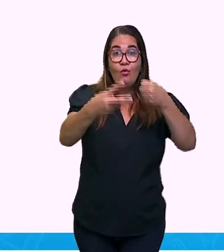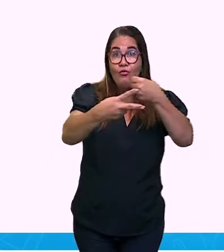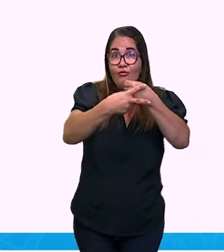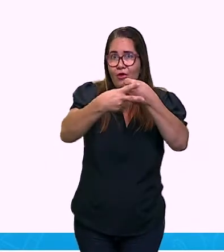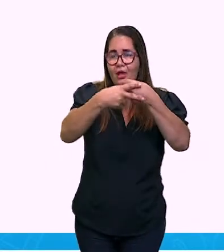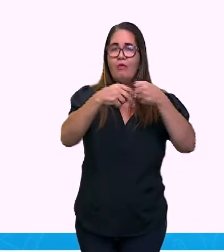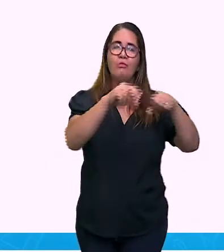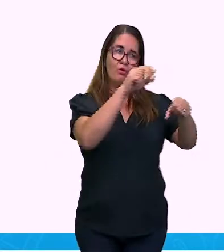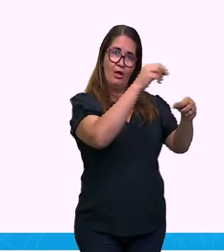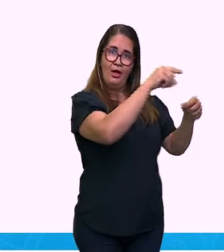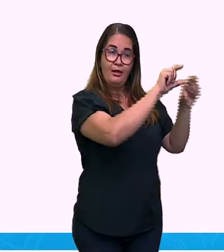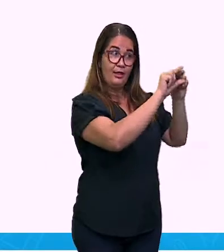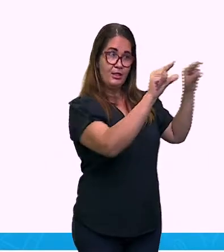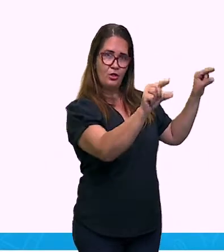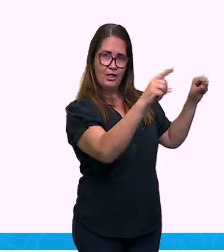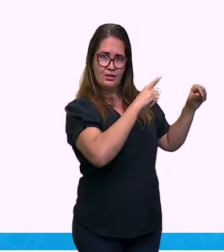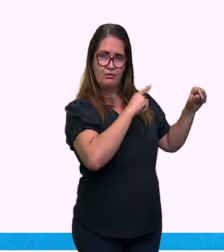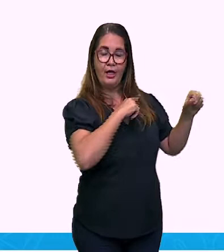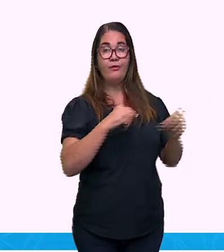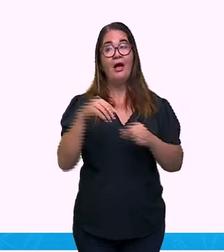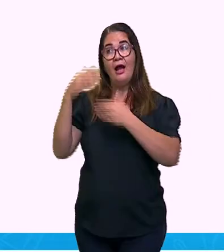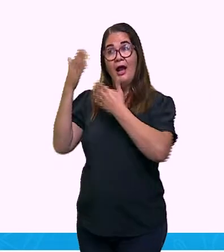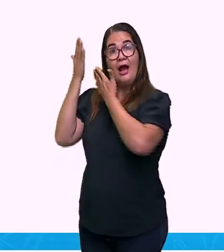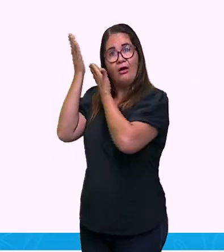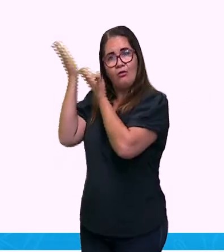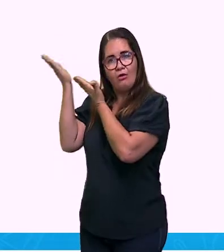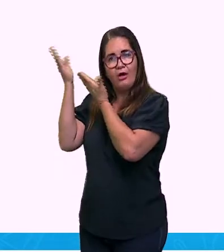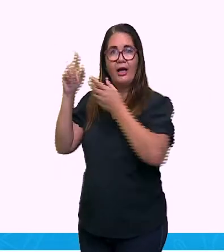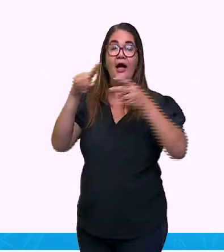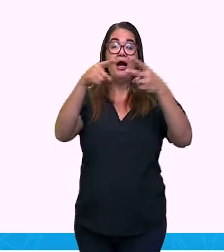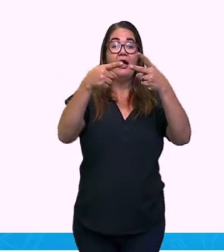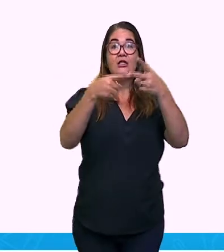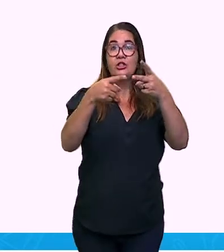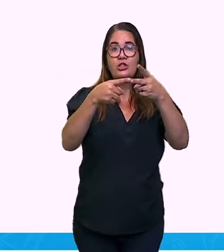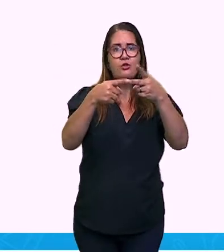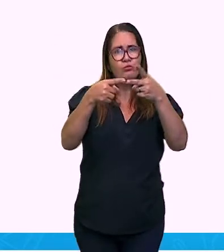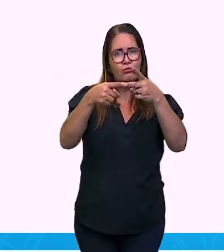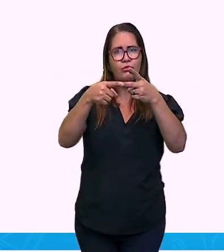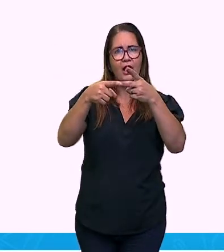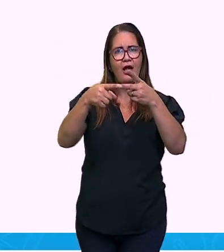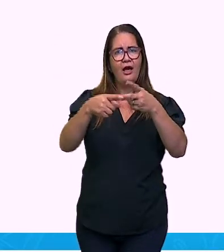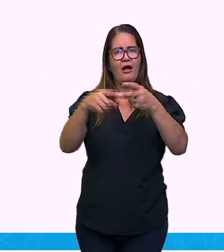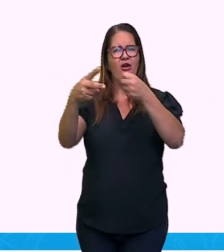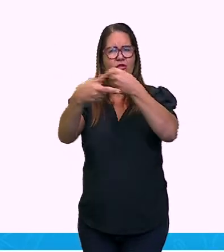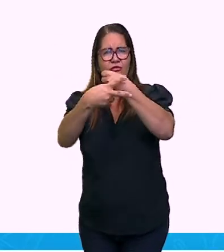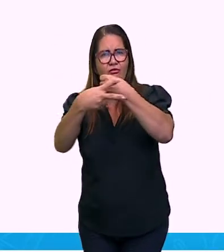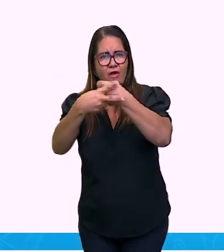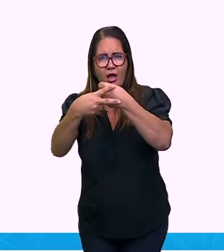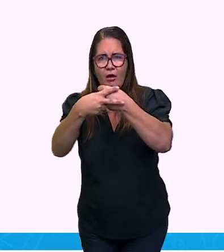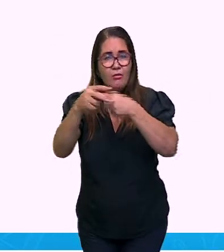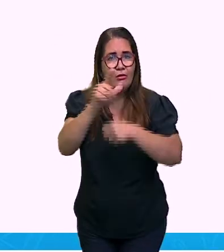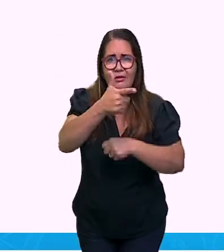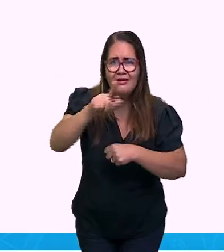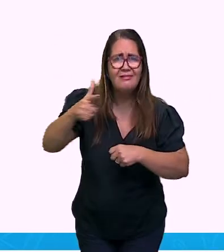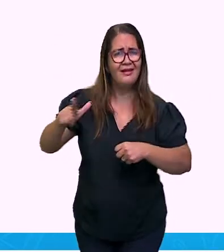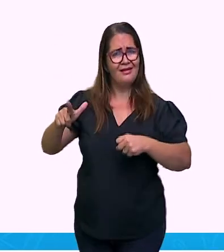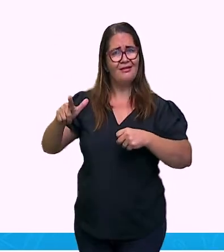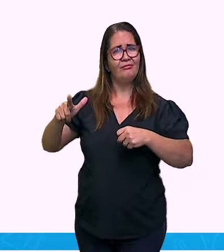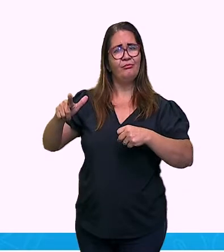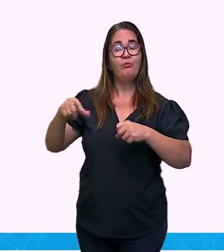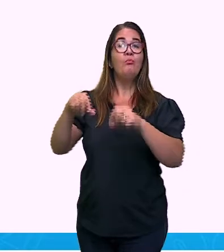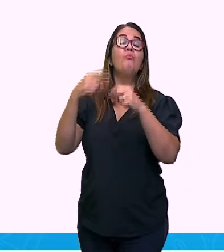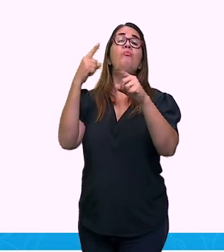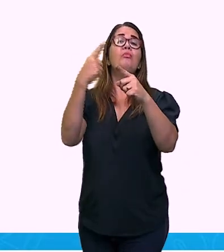um sentido completo, mas ela não apresenta verbo, que é socorro. Você consegue compreender o sentido dessa